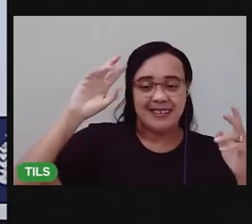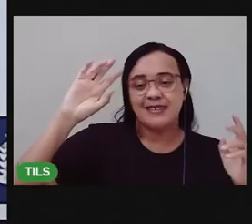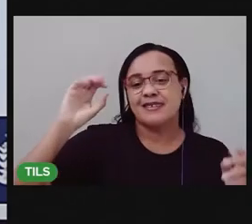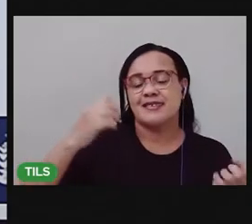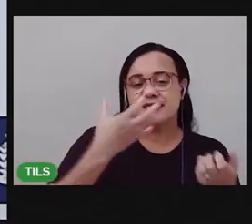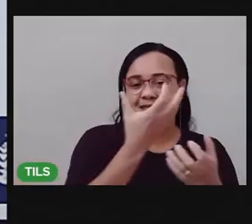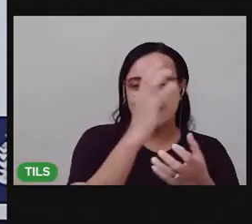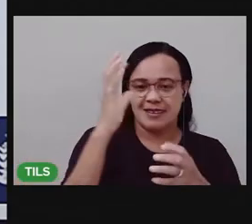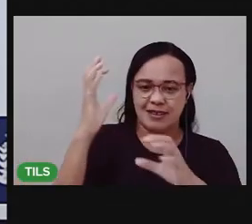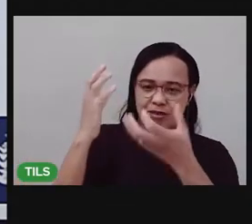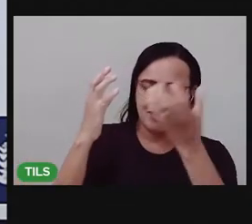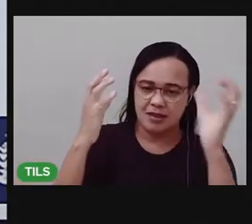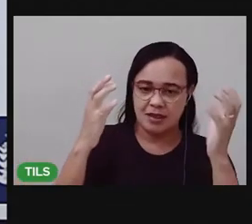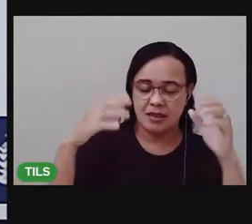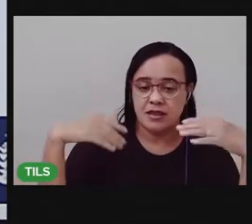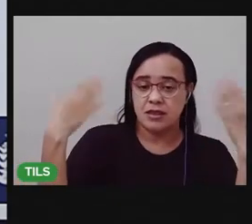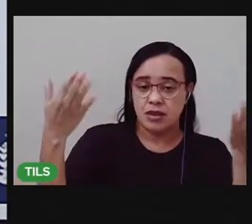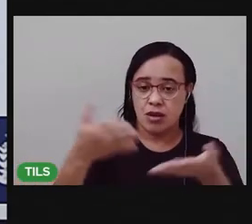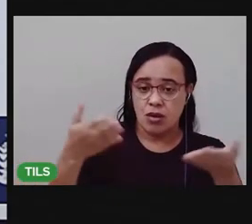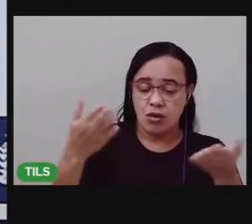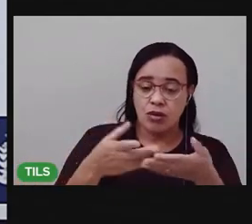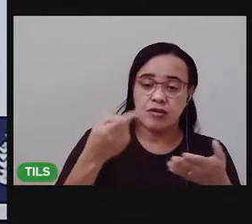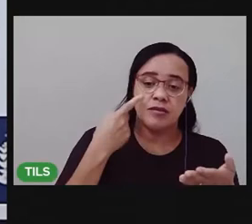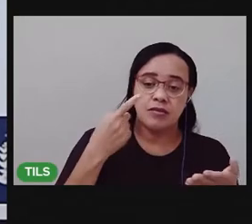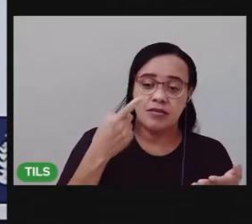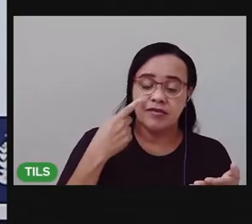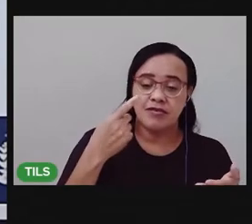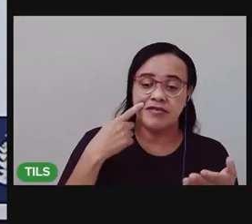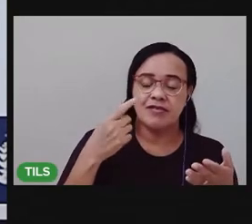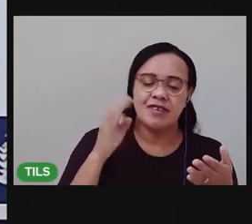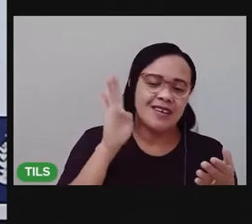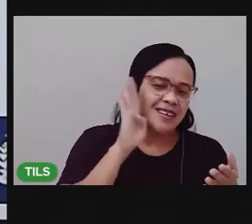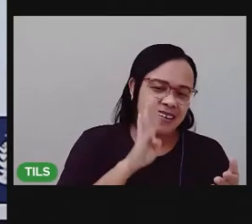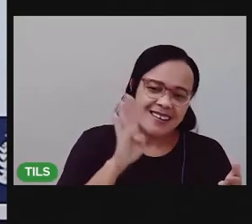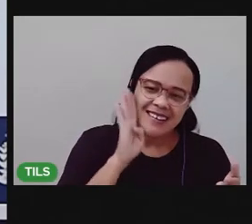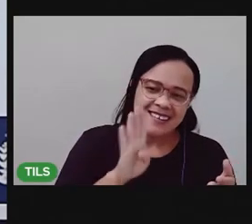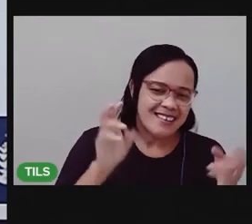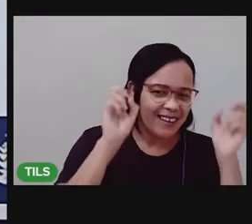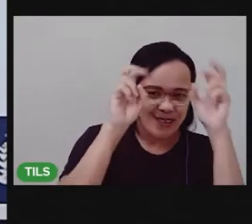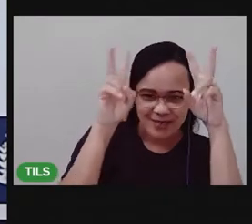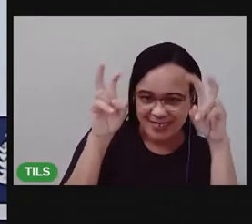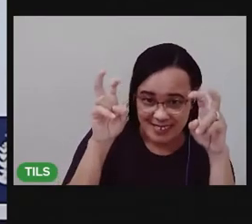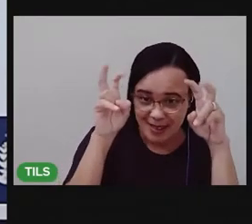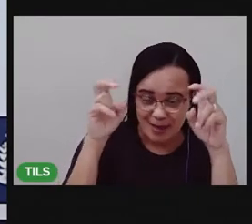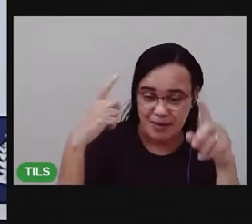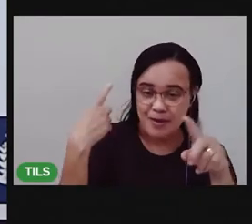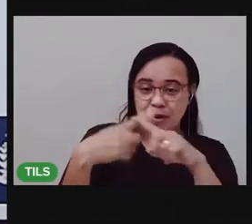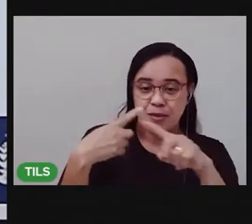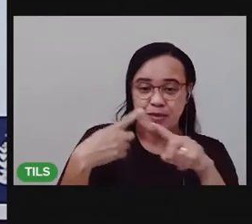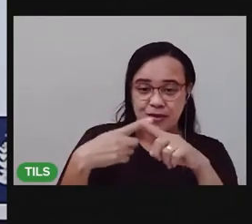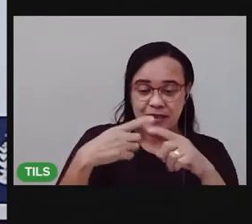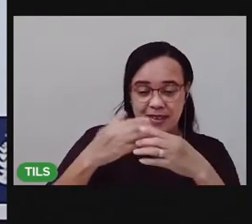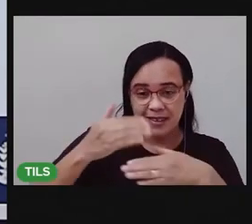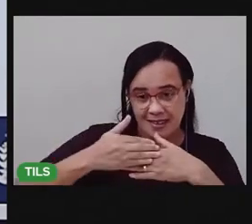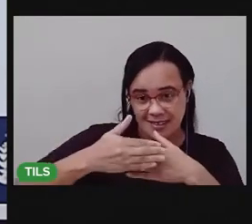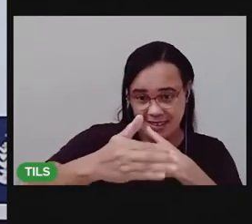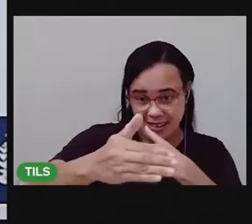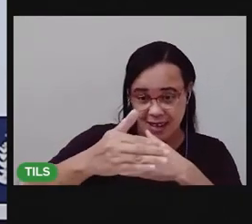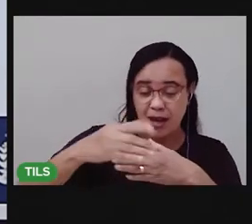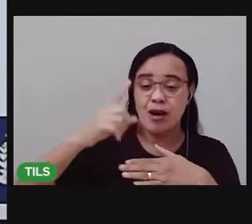hoje a gente vai ver um assunto muito legal vai ser uma aula diferente porque durante essa aula a gente vai fazer um experimento